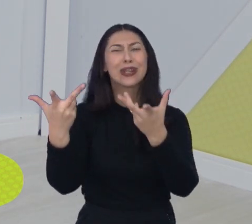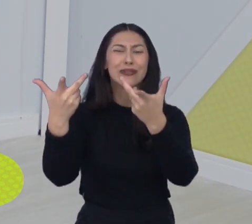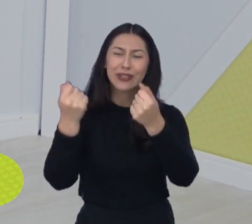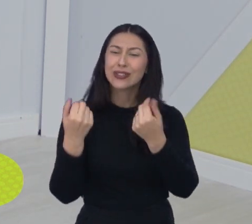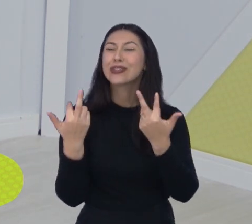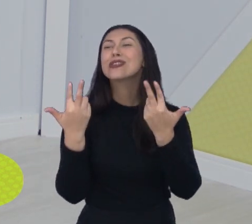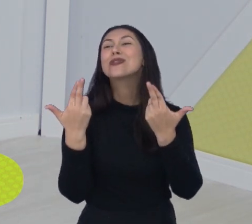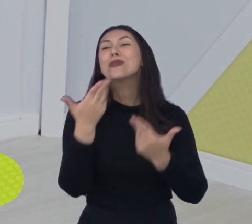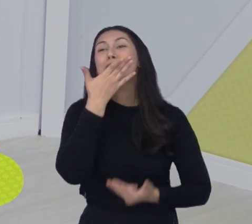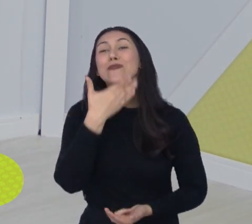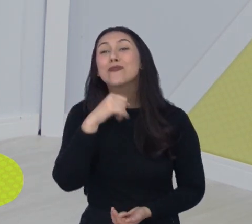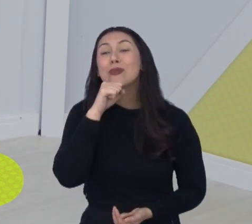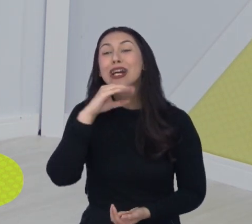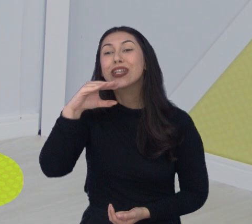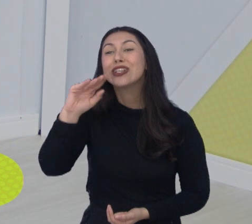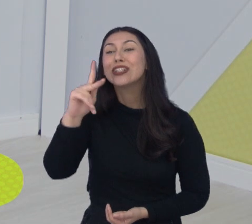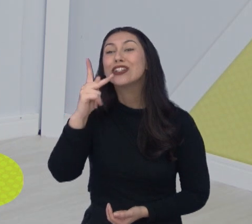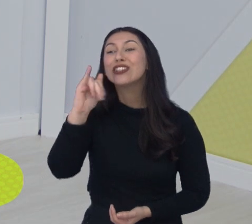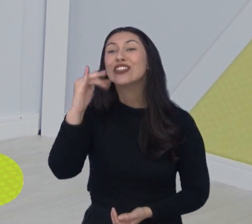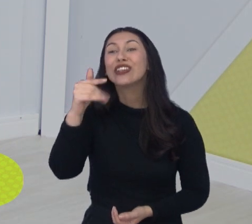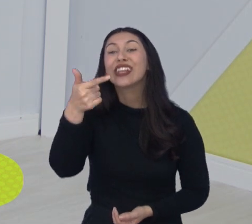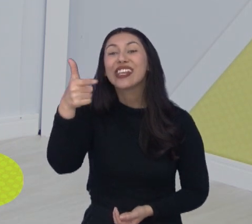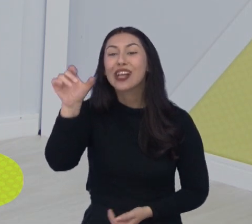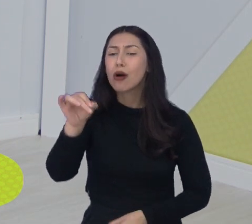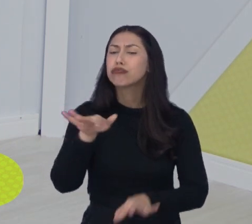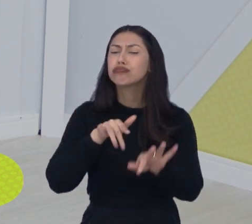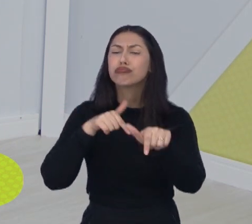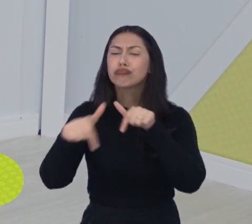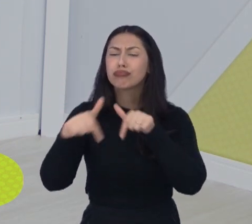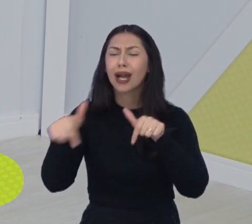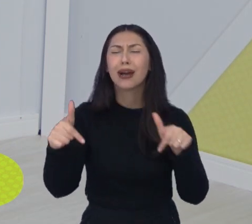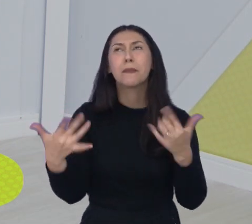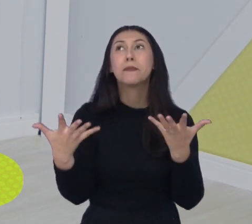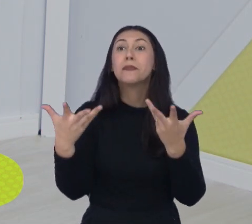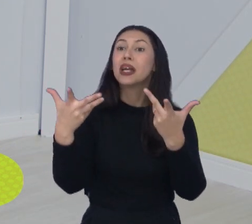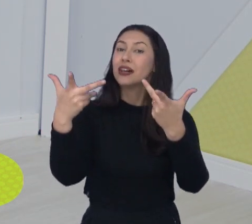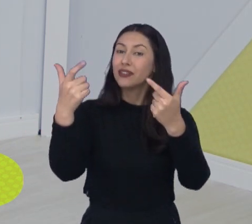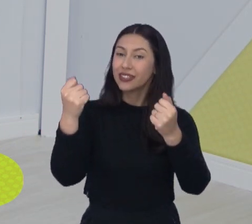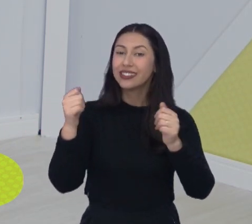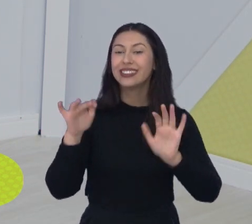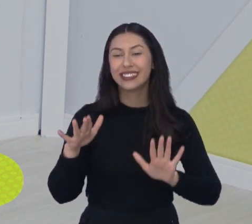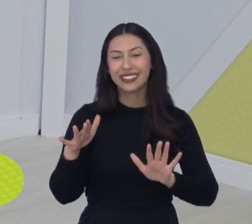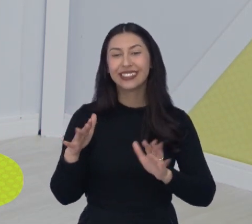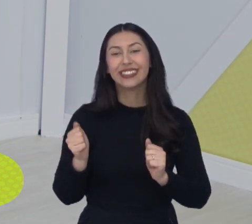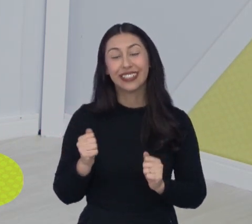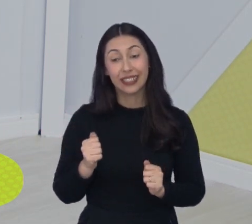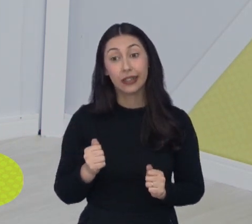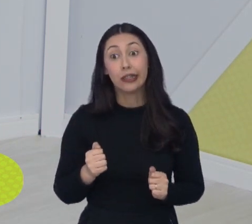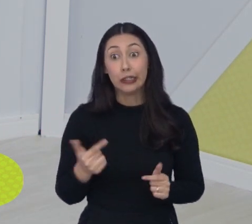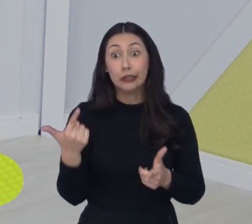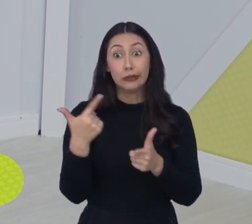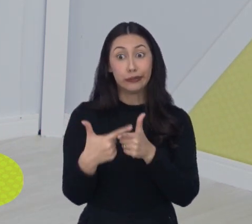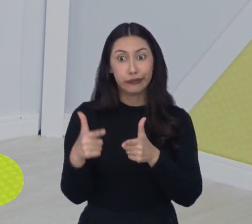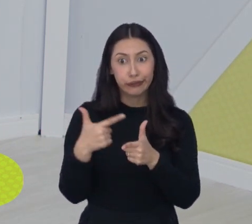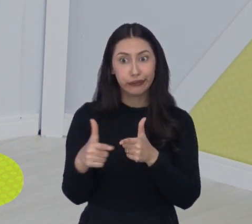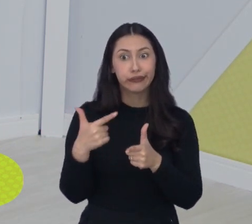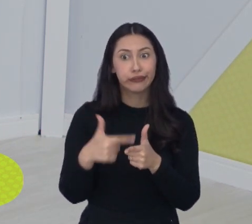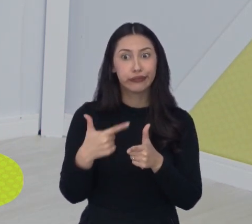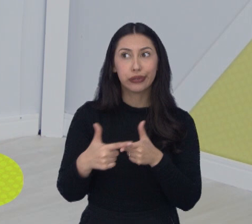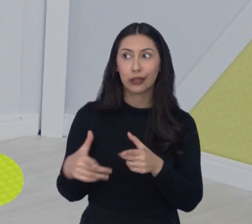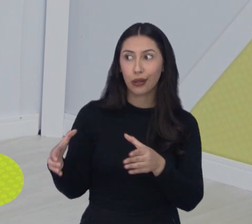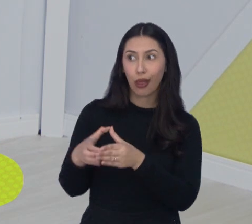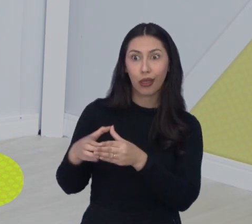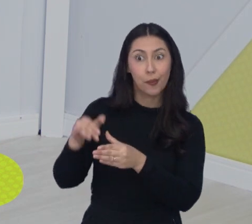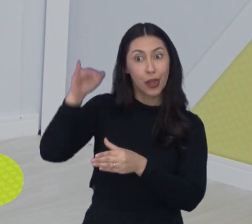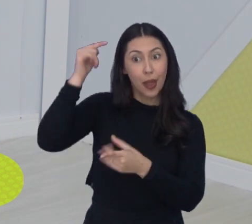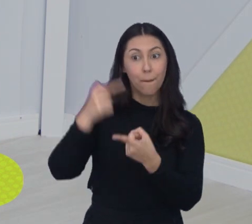assim como o pai dele, o Chicão. Um grande abraço para os dois, está fazendo um trabalho sensacional. Pegou, entre aspas, uma bucha aí de assumir o time adulto. O